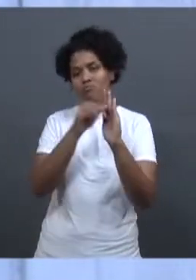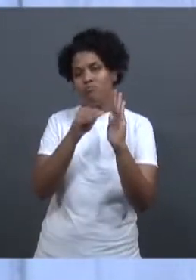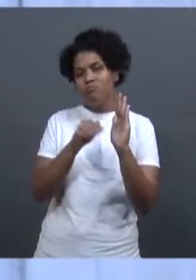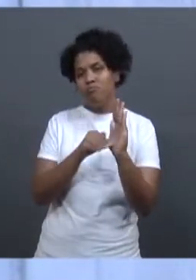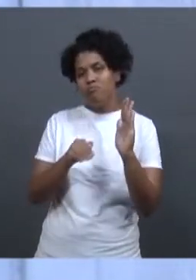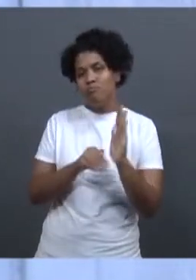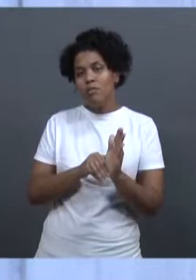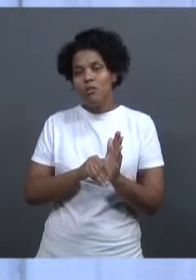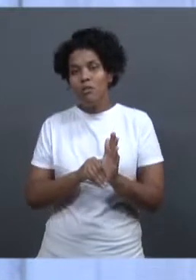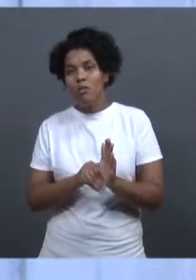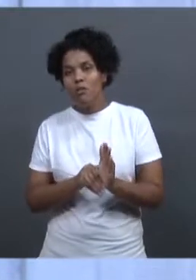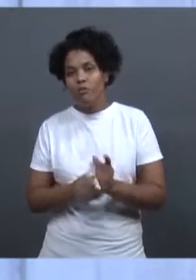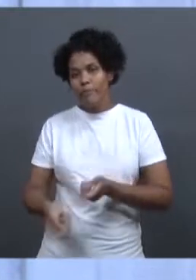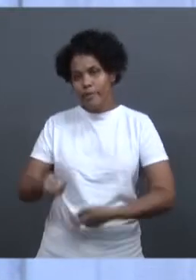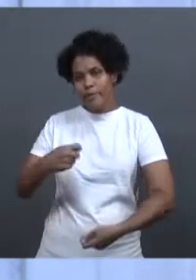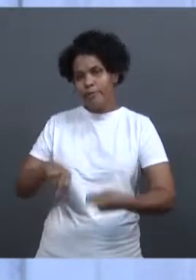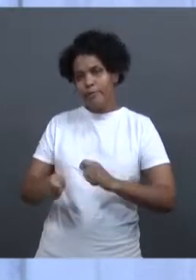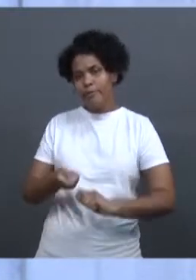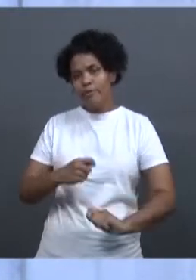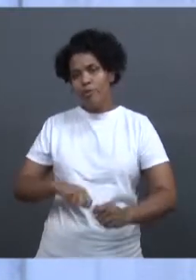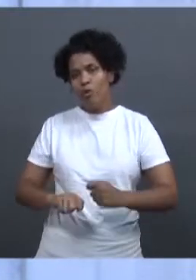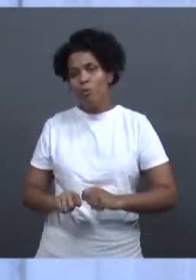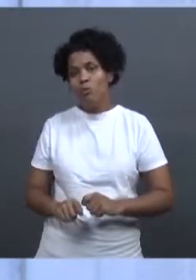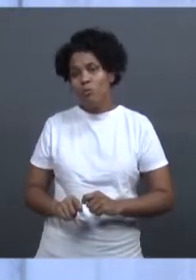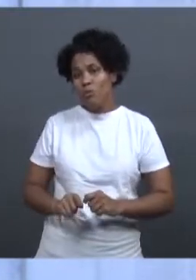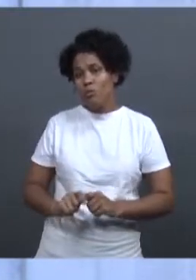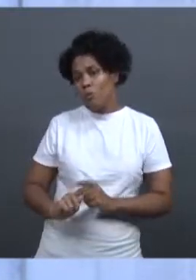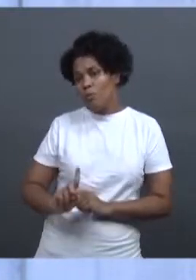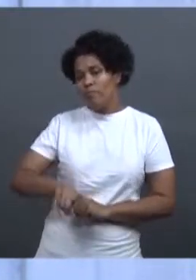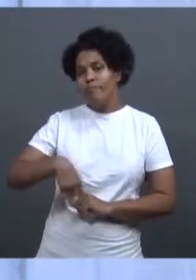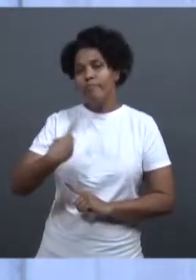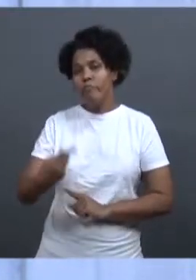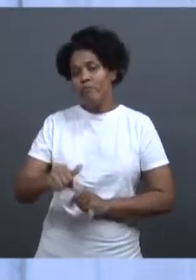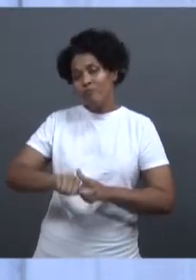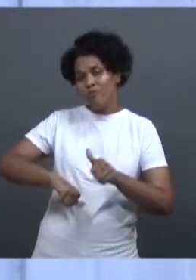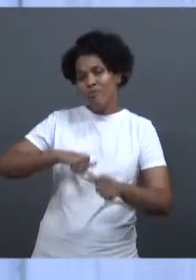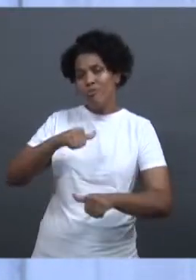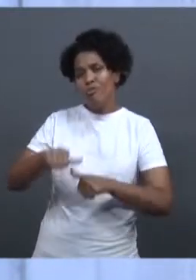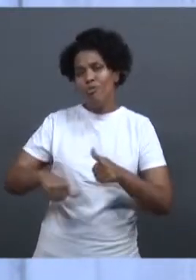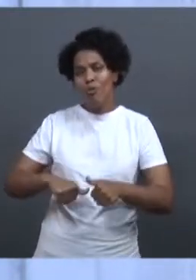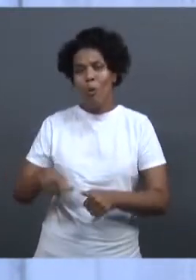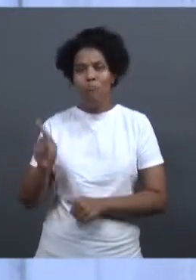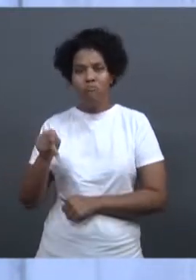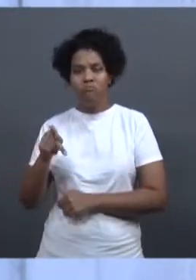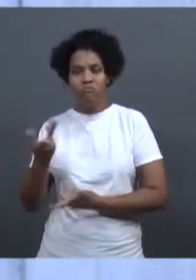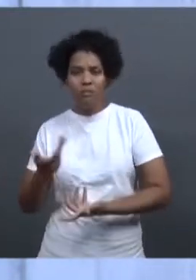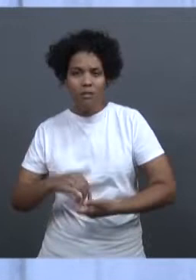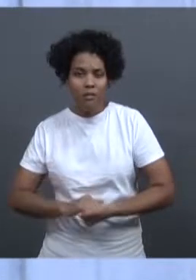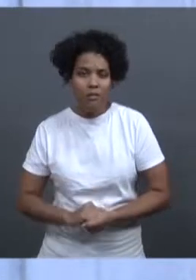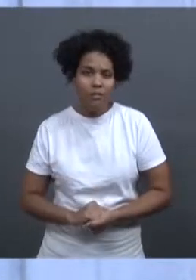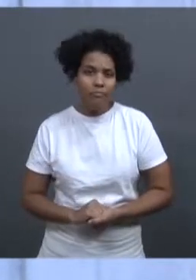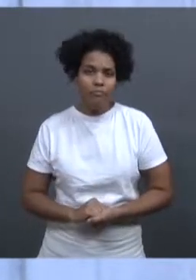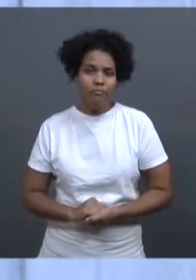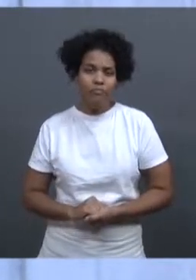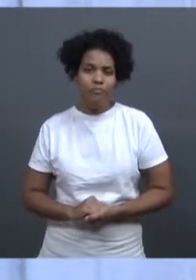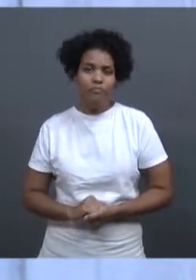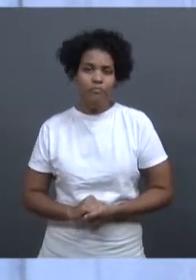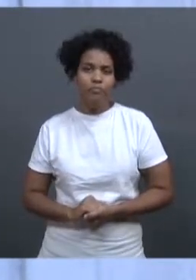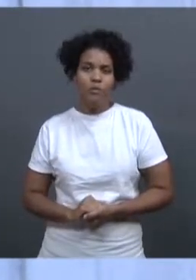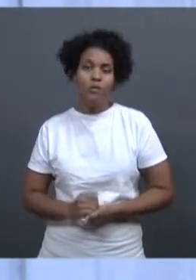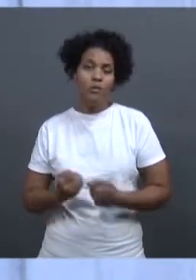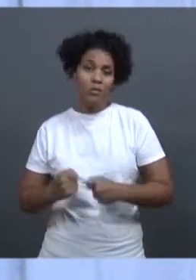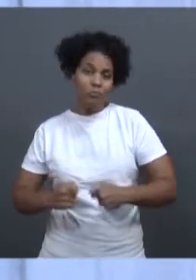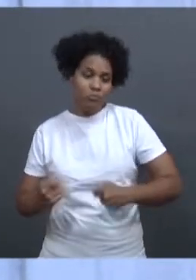da reforma da Previdência. Com as mudanças no Pacto Federativo, poderão ser transferidos a estados